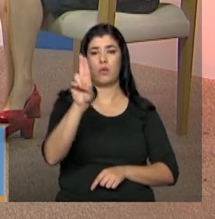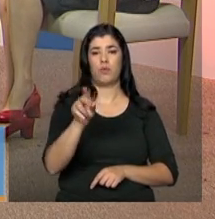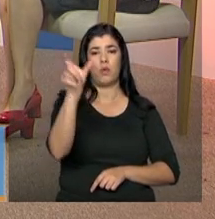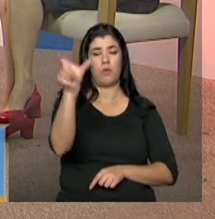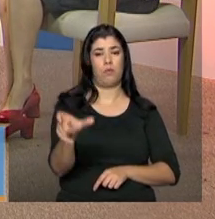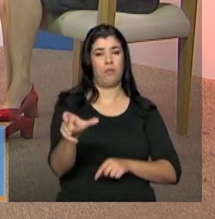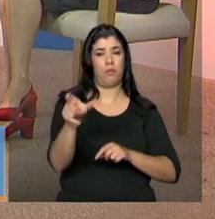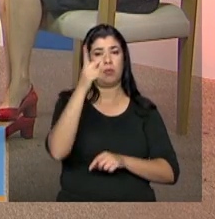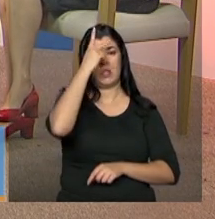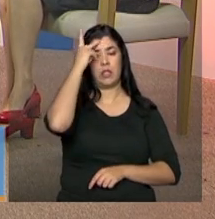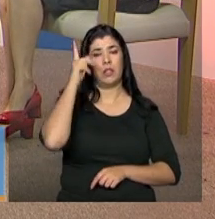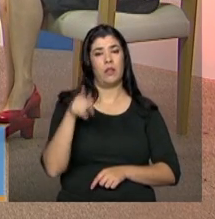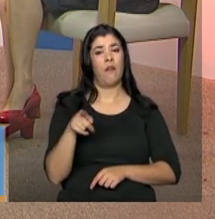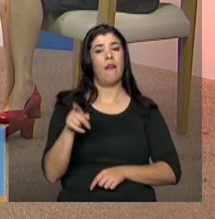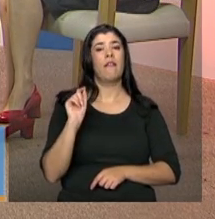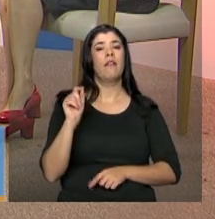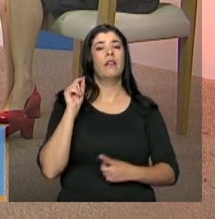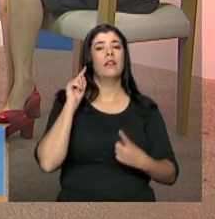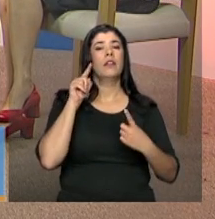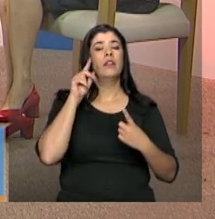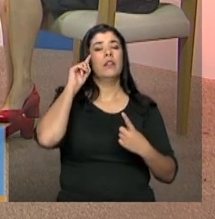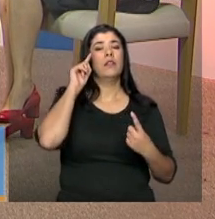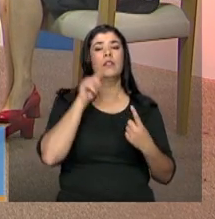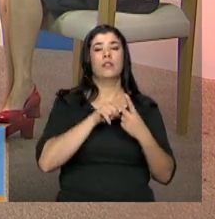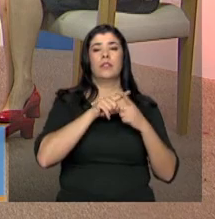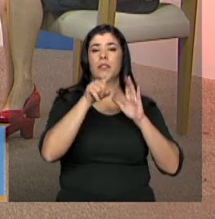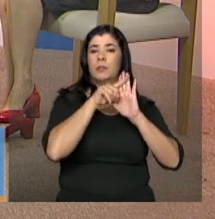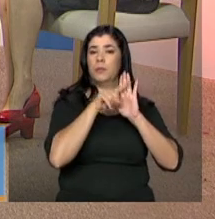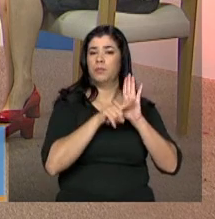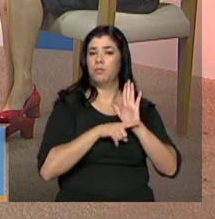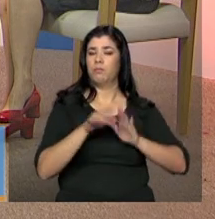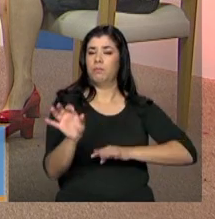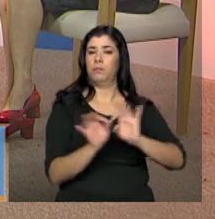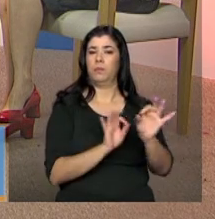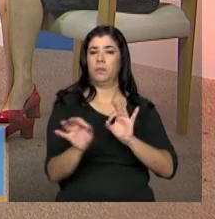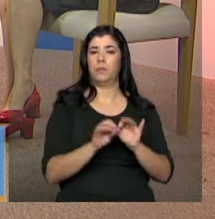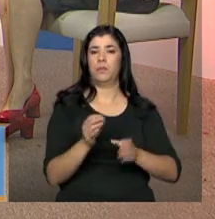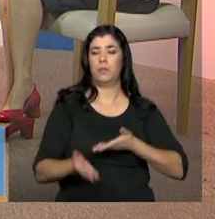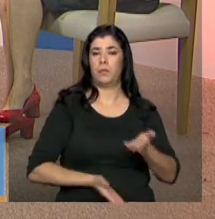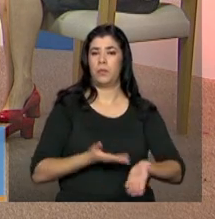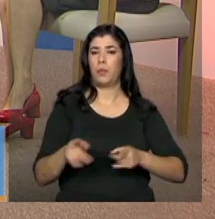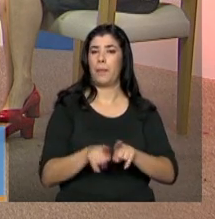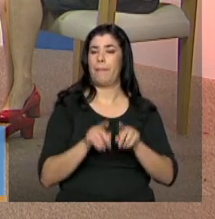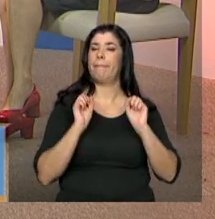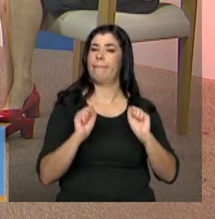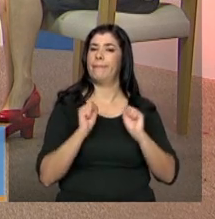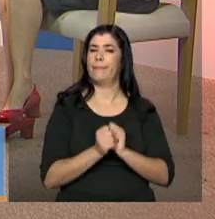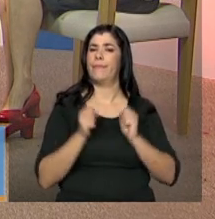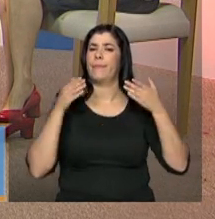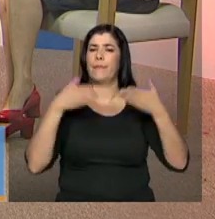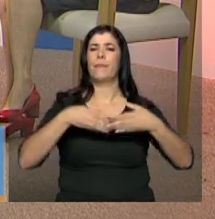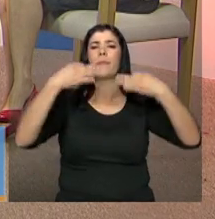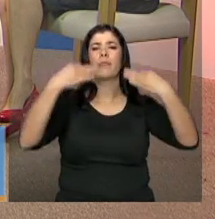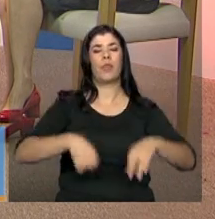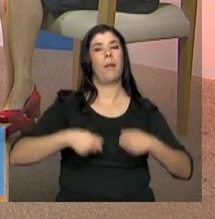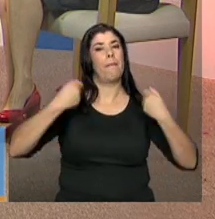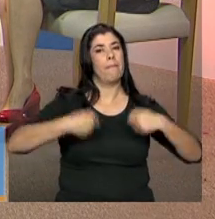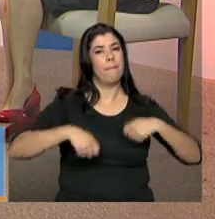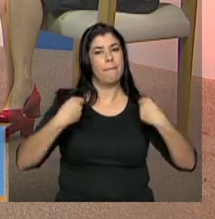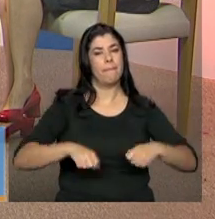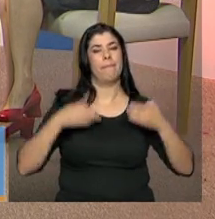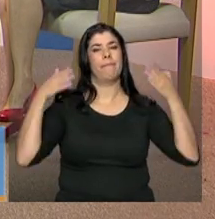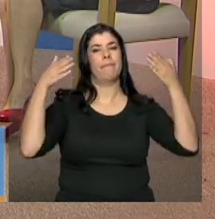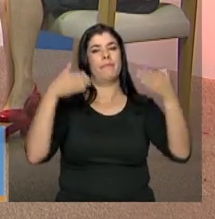em todo aquele usuário dos programas, projetos e serviços, né? Eles podem participar. Devem. Devem.